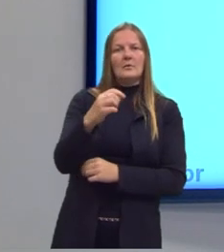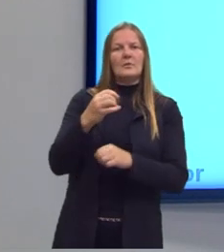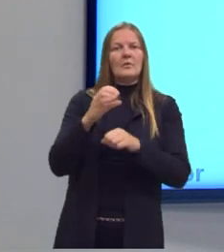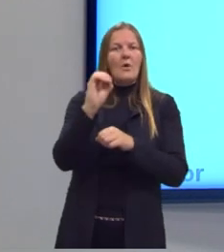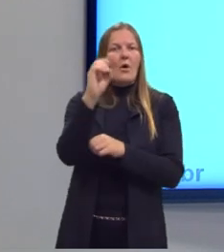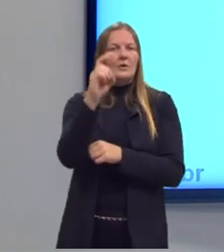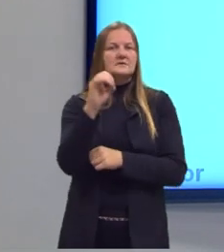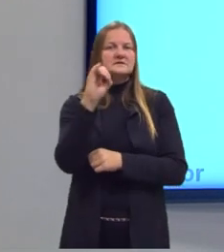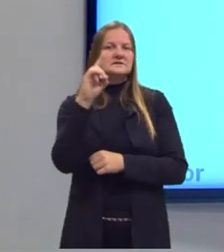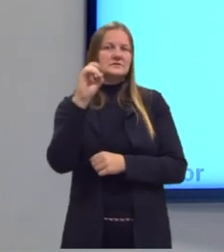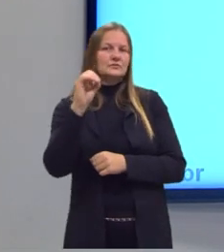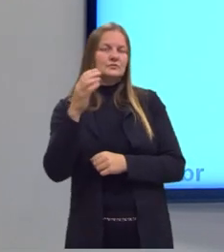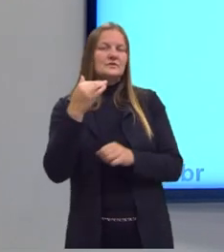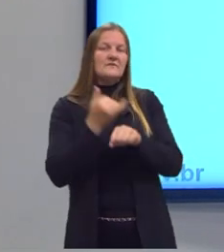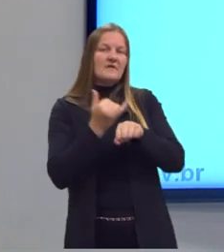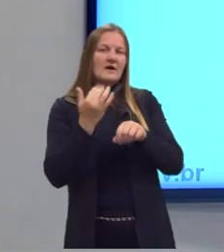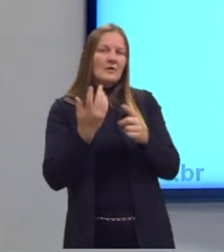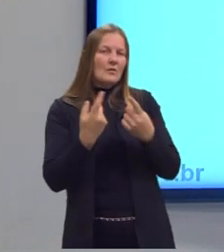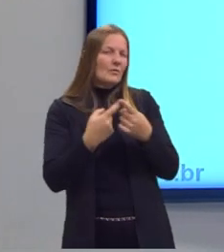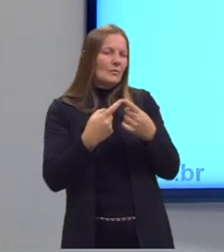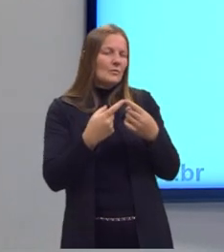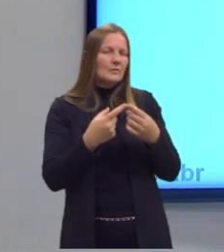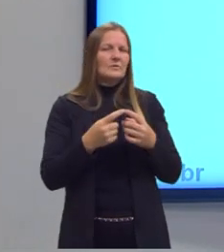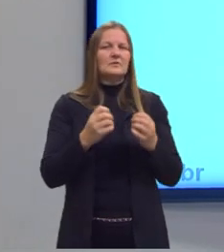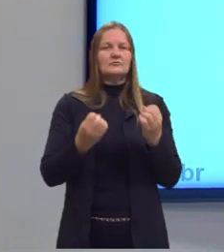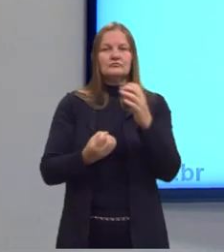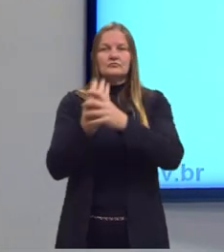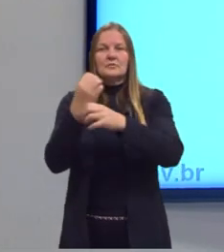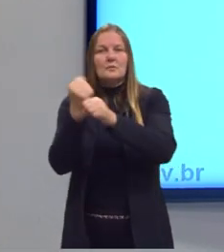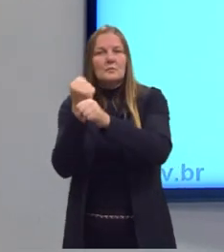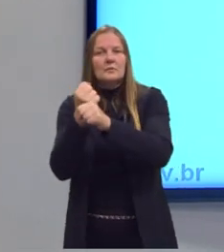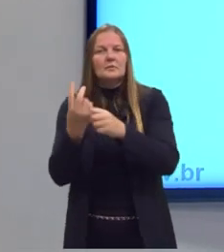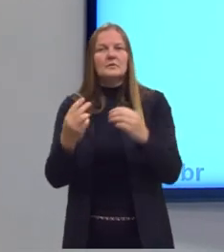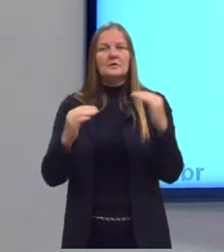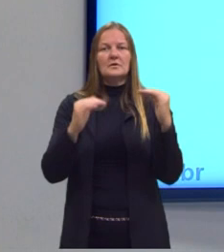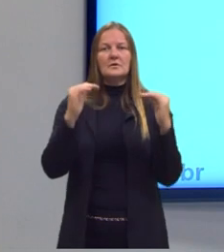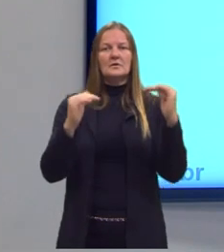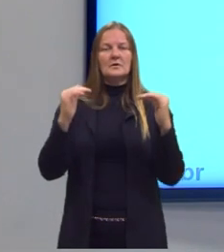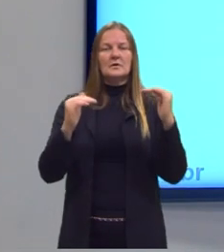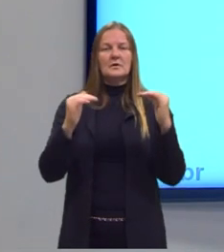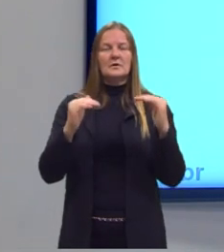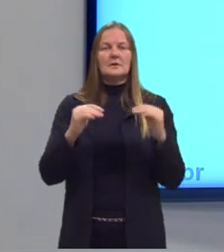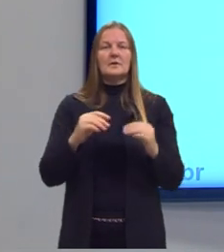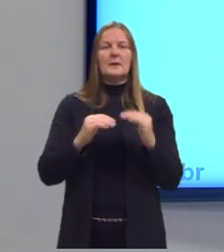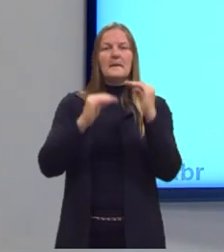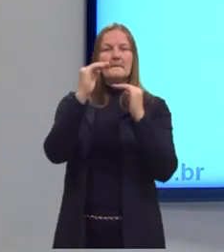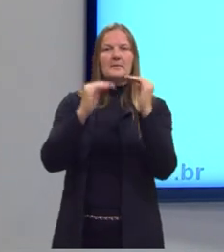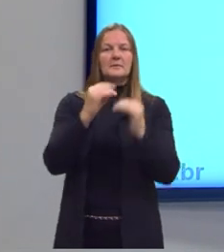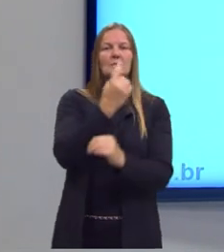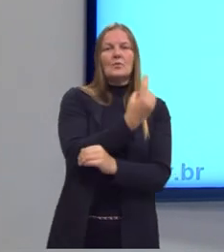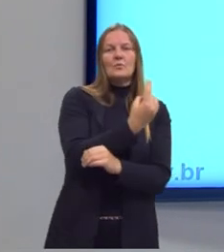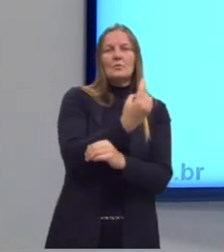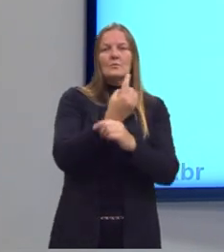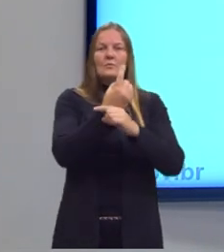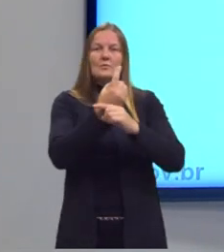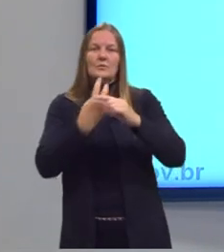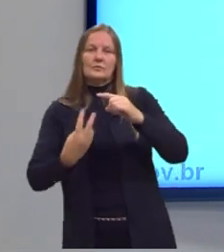dois mols de ferro metálico. Então, essa é a proporção molar, um para dois.